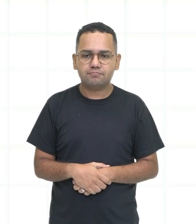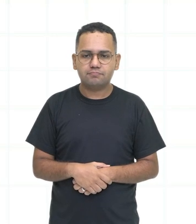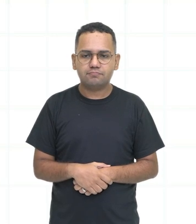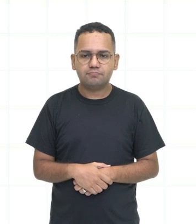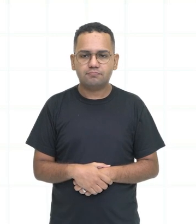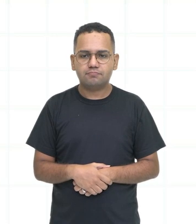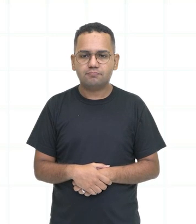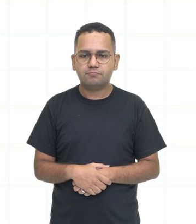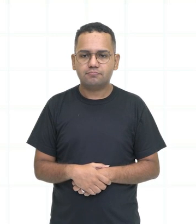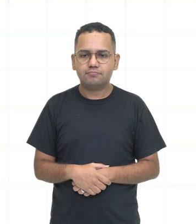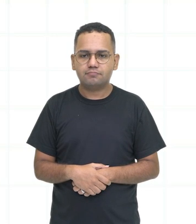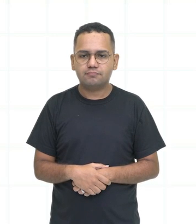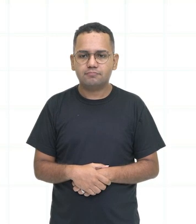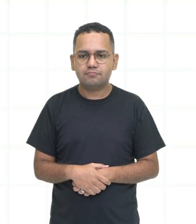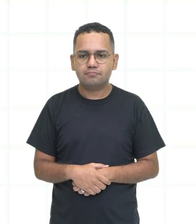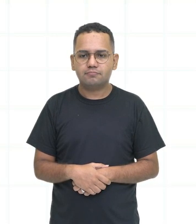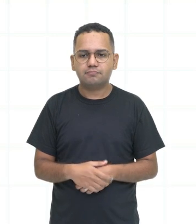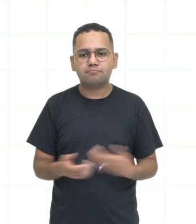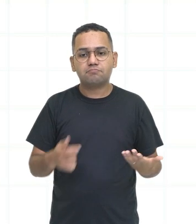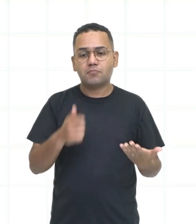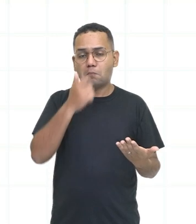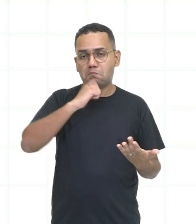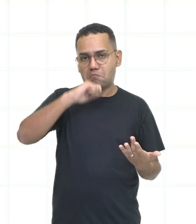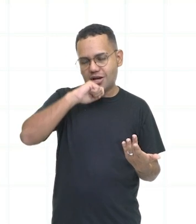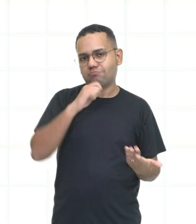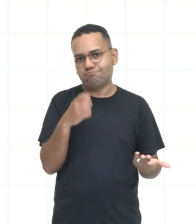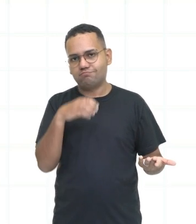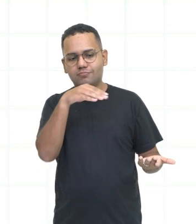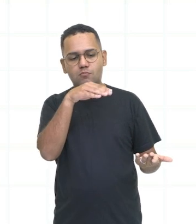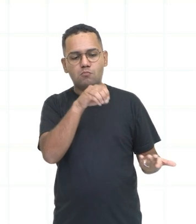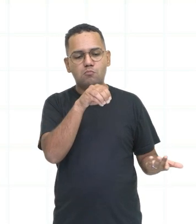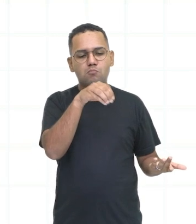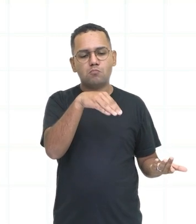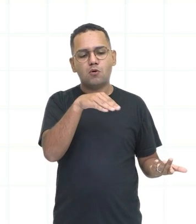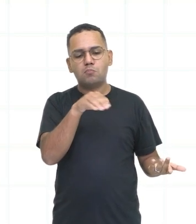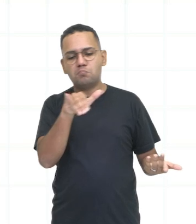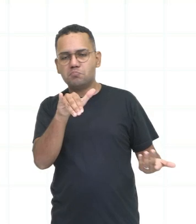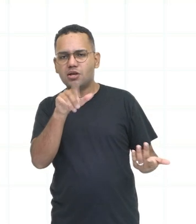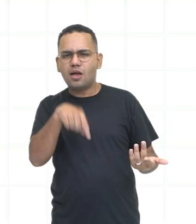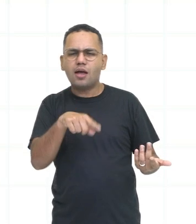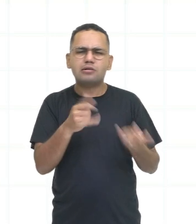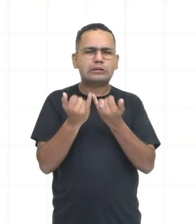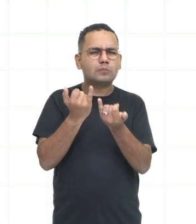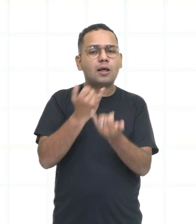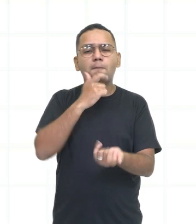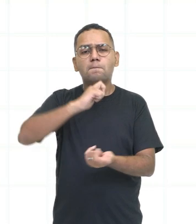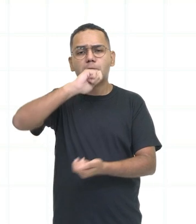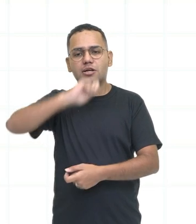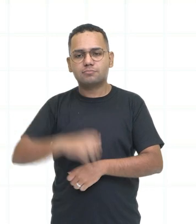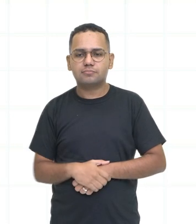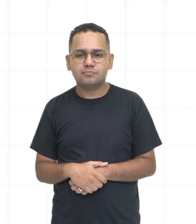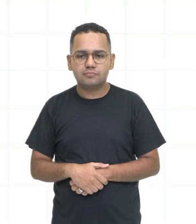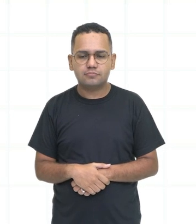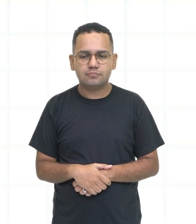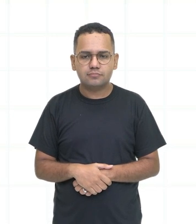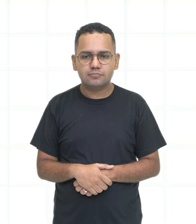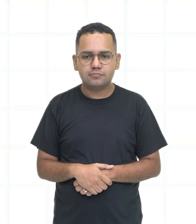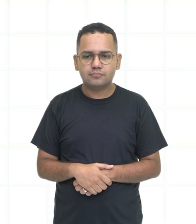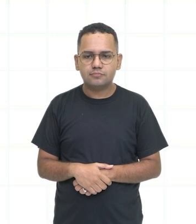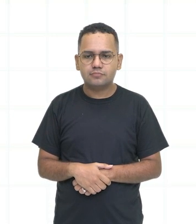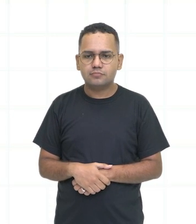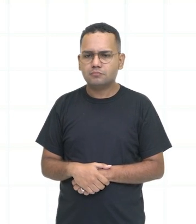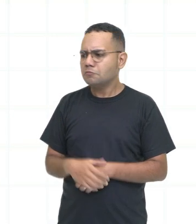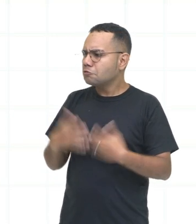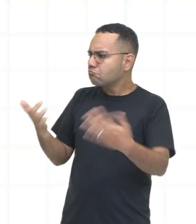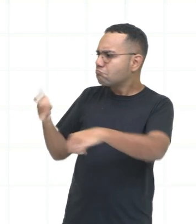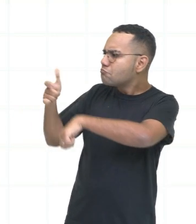mommy é a forma carinhosa de mãe, né, no caso seria mamãe, algo equivalente a mamãe. Aí ele pergunta, what time is it? What time is